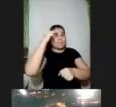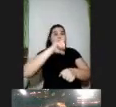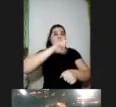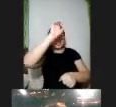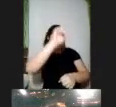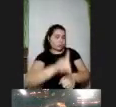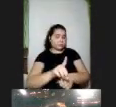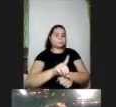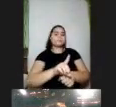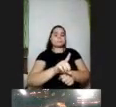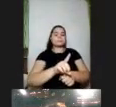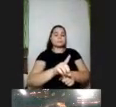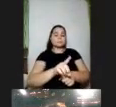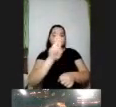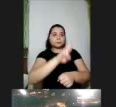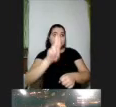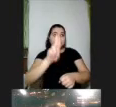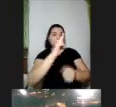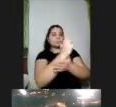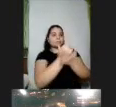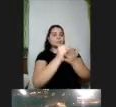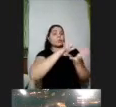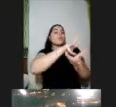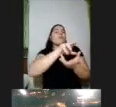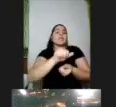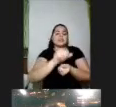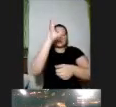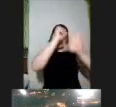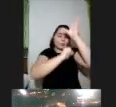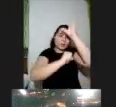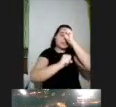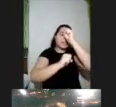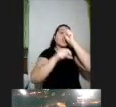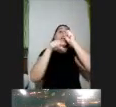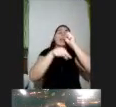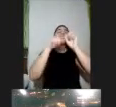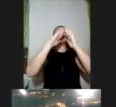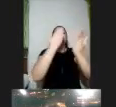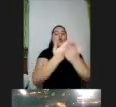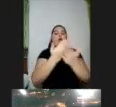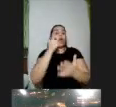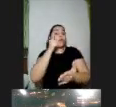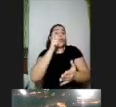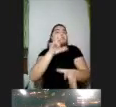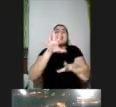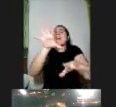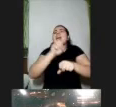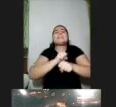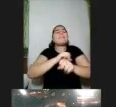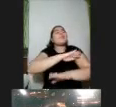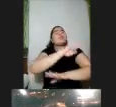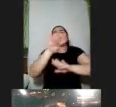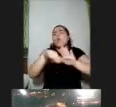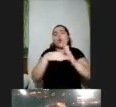paradigma do desenho universal para aprendizagem é uma escola que vai conseguir atender bem todos os seus alunos a partir do paradigma das necessidades de